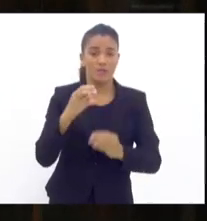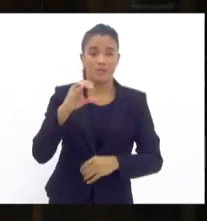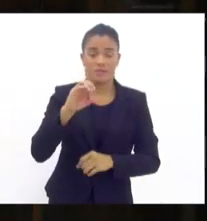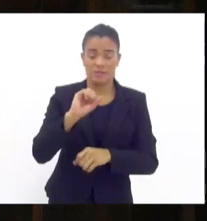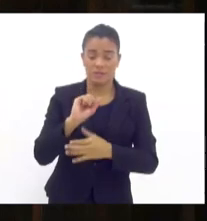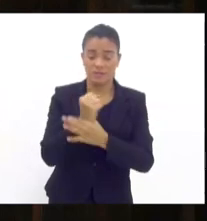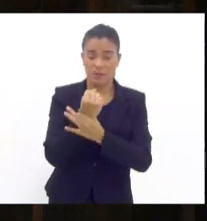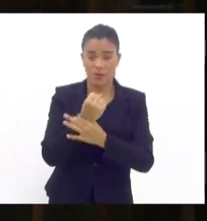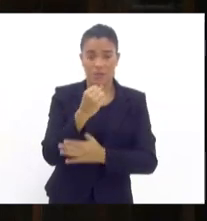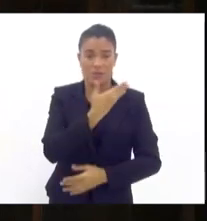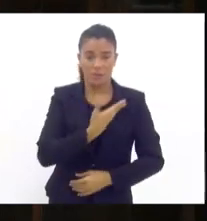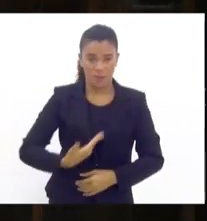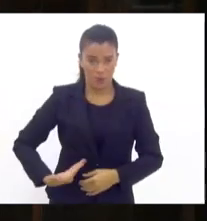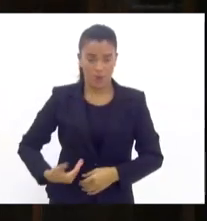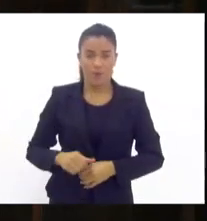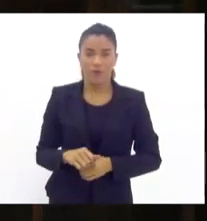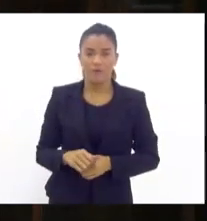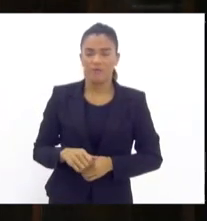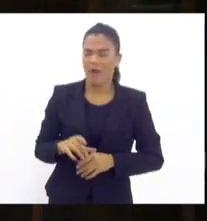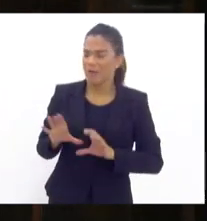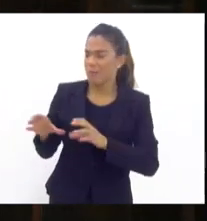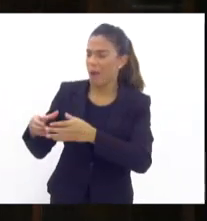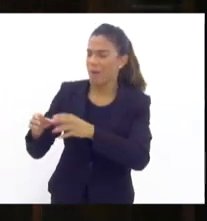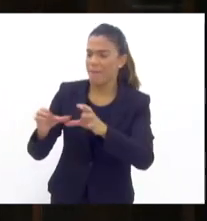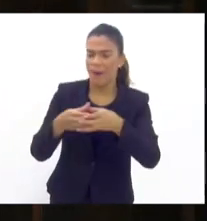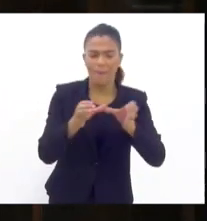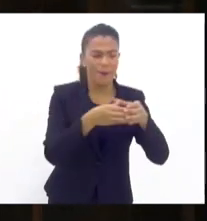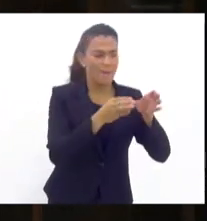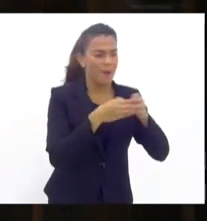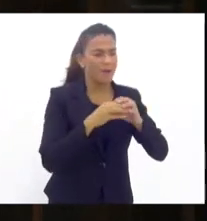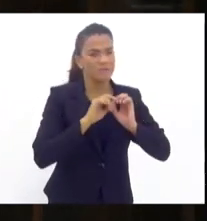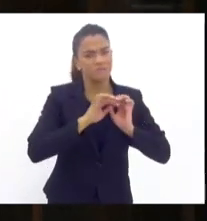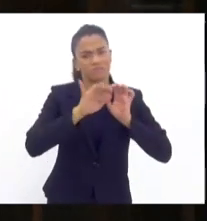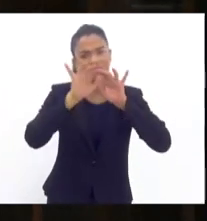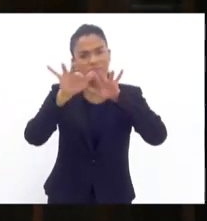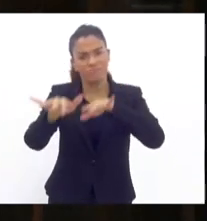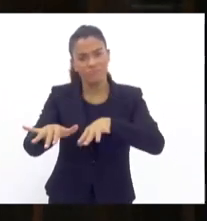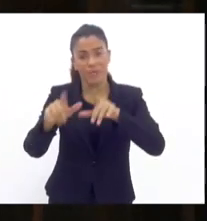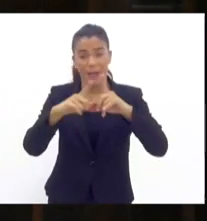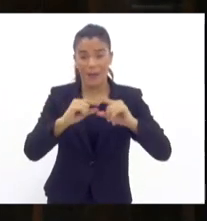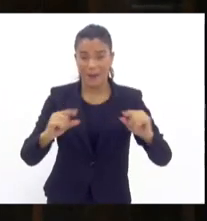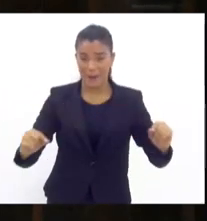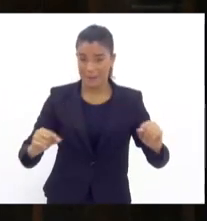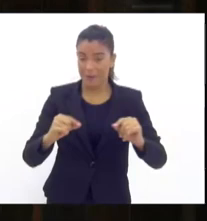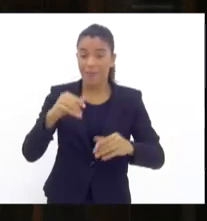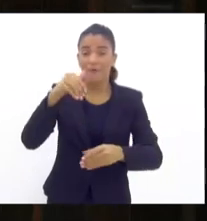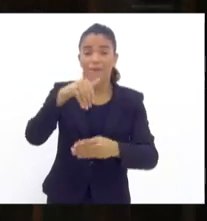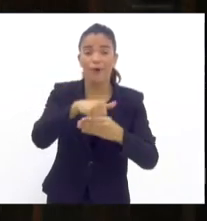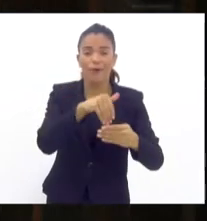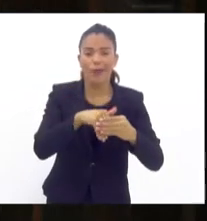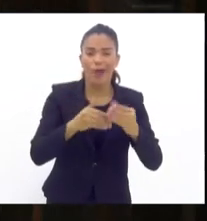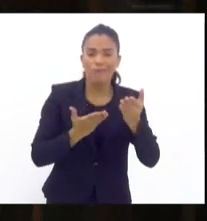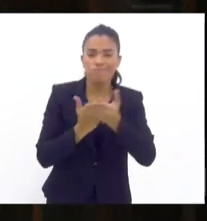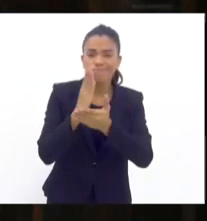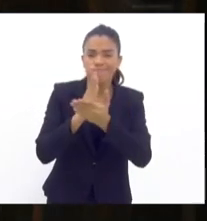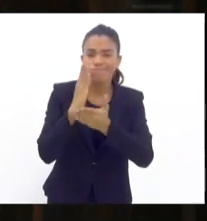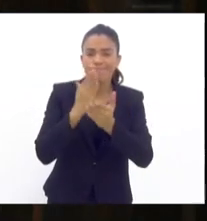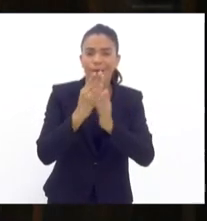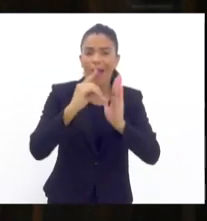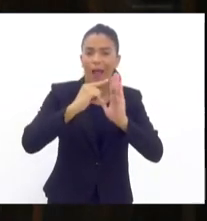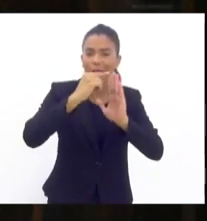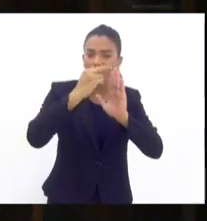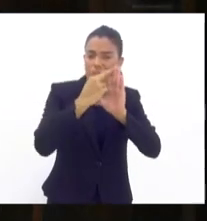várias regionais foram realizadas e fomos para Brasília para votar as diretrizes nacionais de segurança pública.